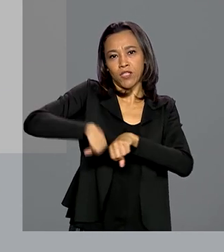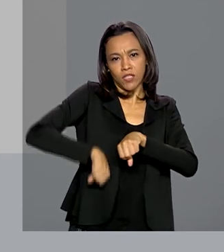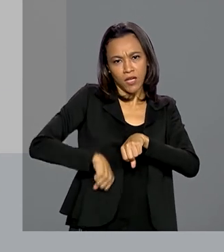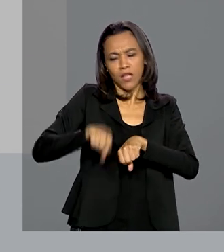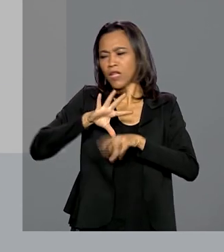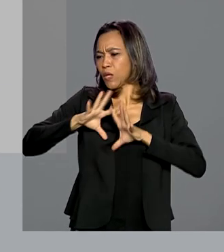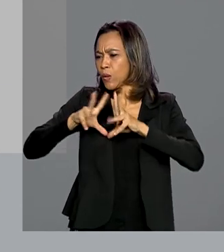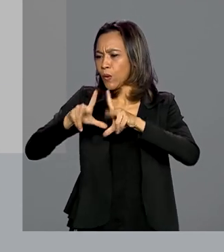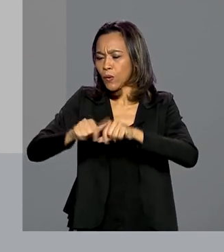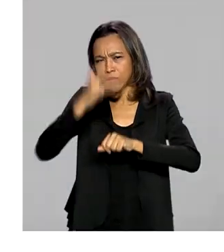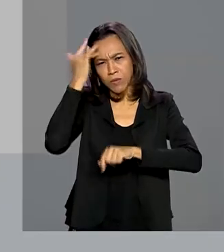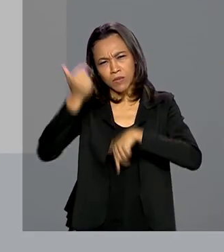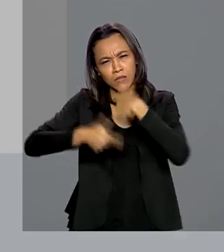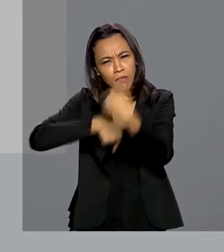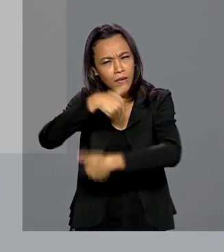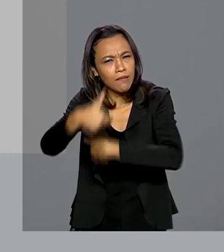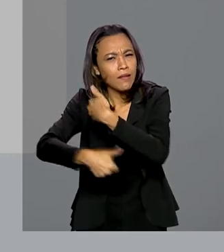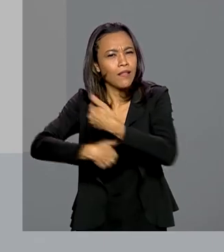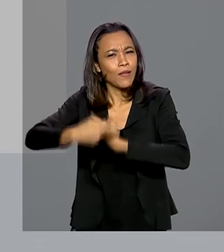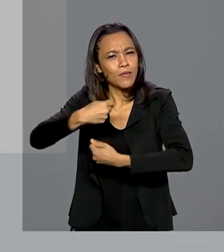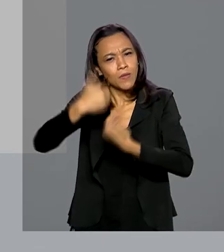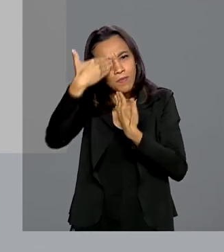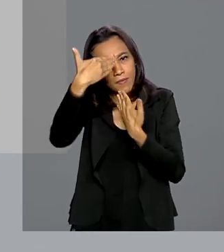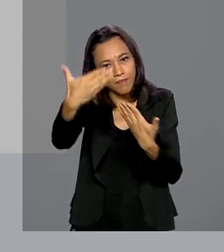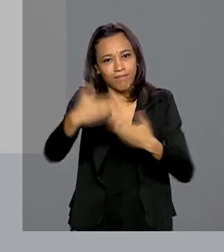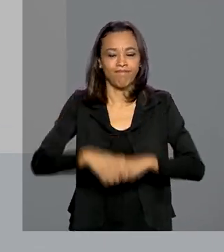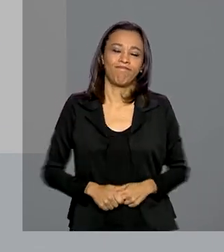envolvidas nessa negociação. Muito obrigado.